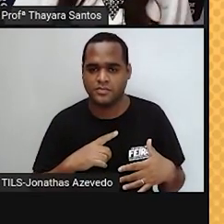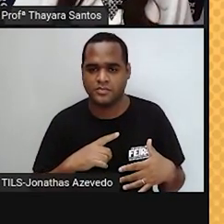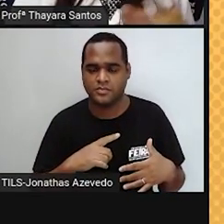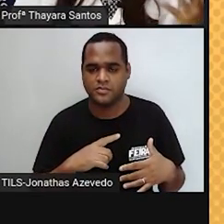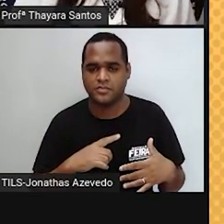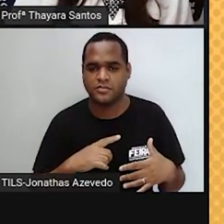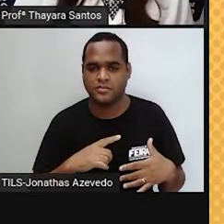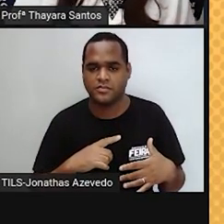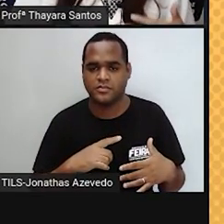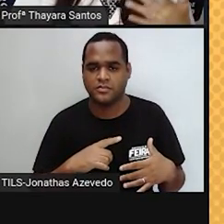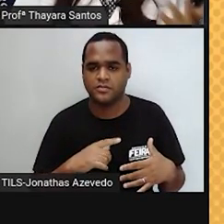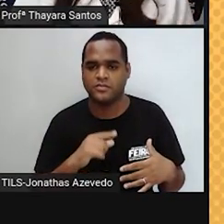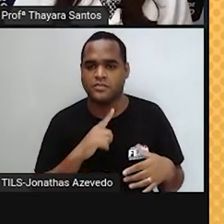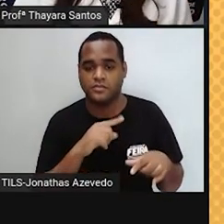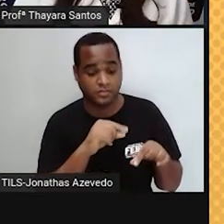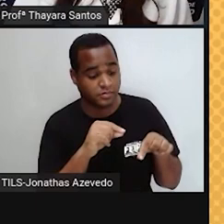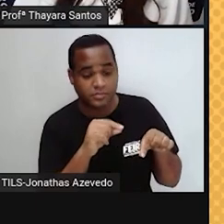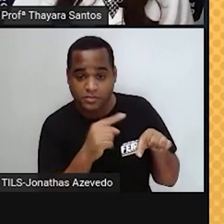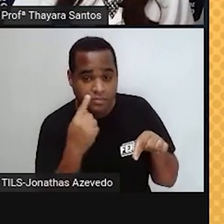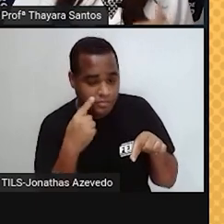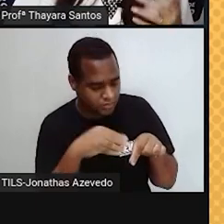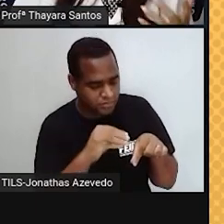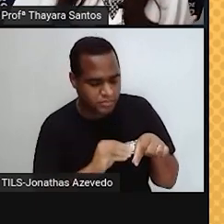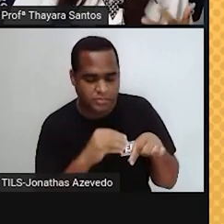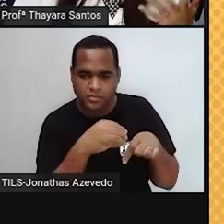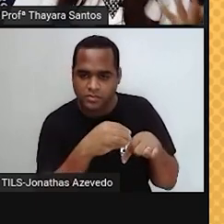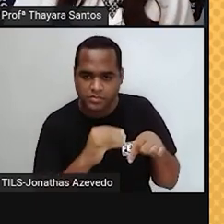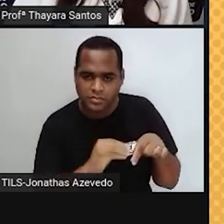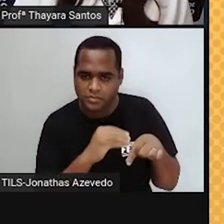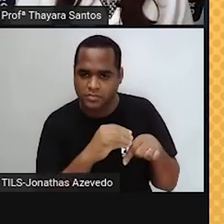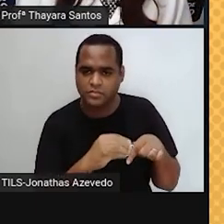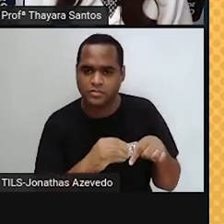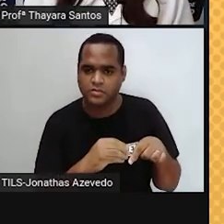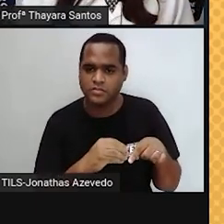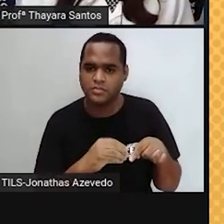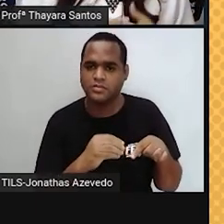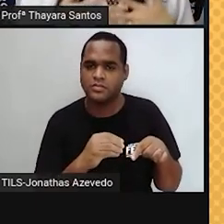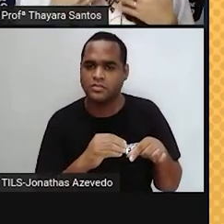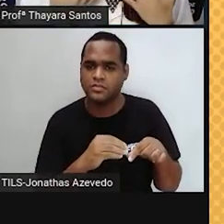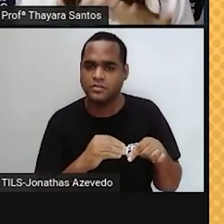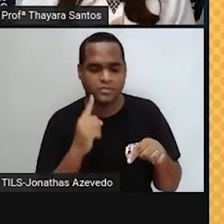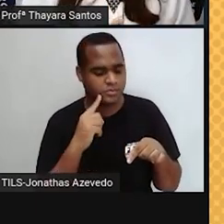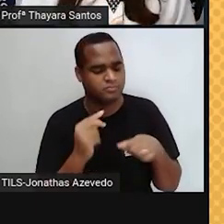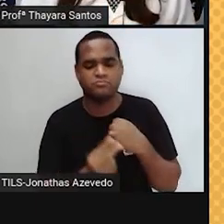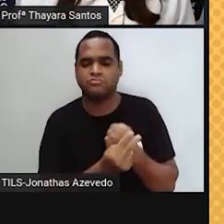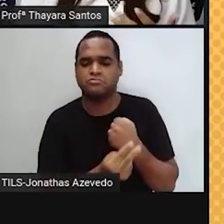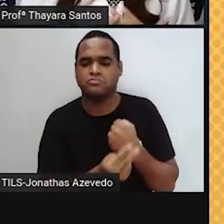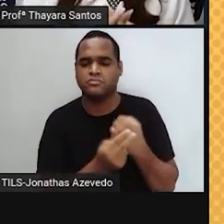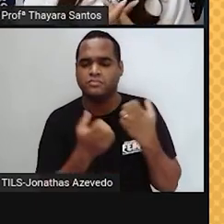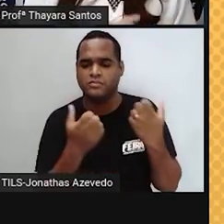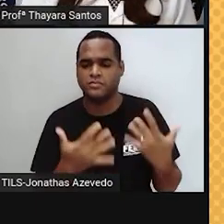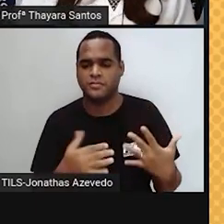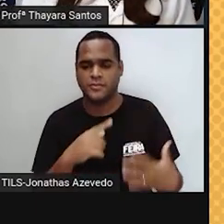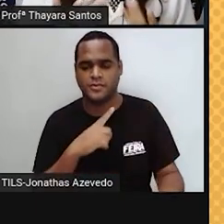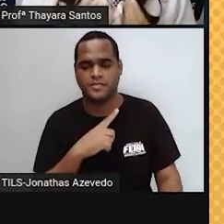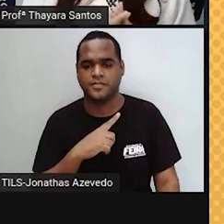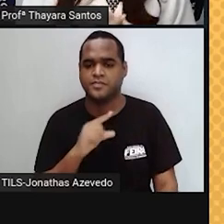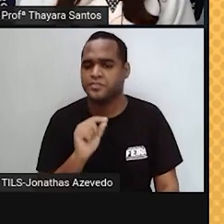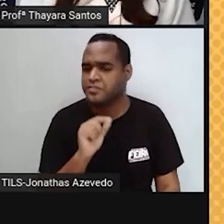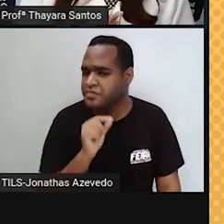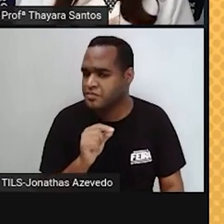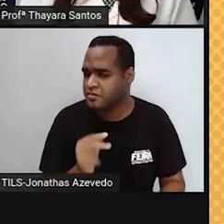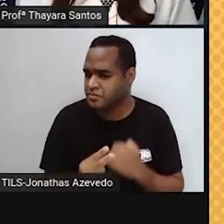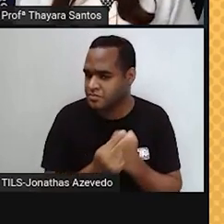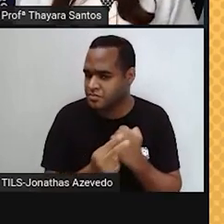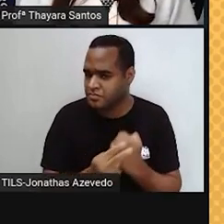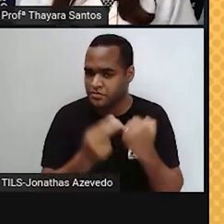maiores, ou grandes lábios e pequenos lábios. E qual é a função deles? É justamente de proteção. Contra o quê? Contra os